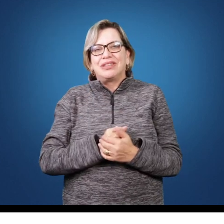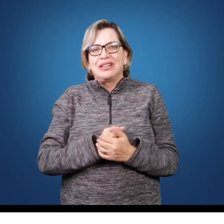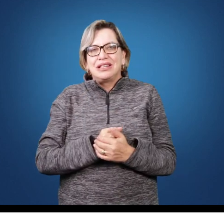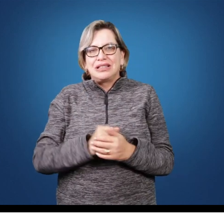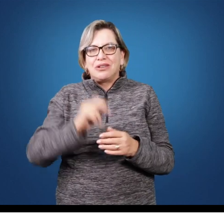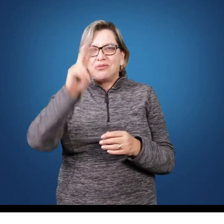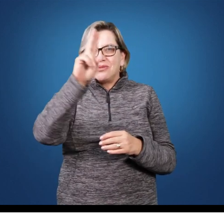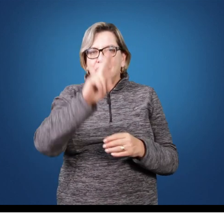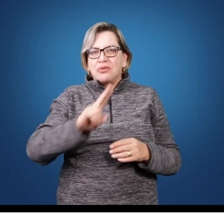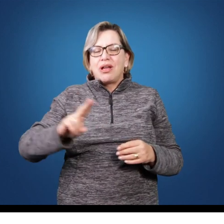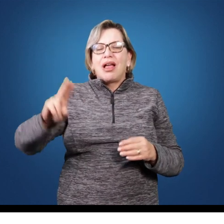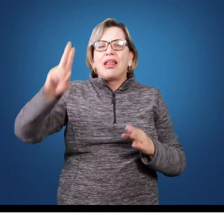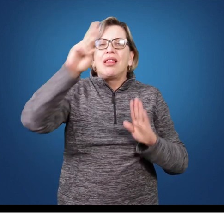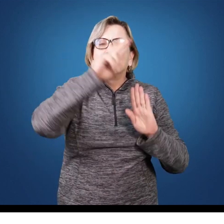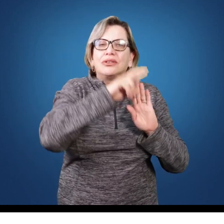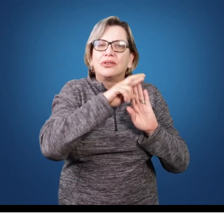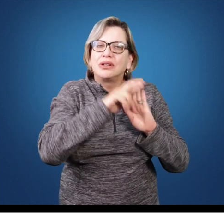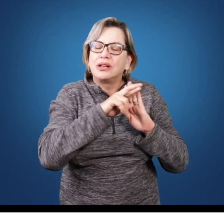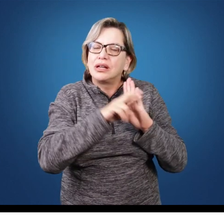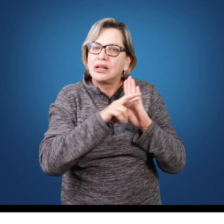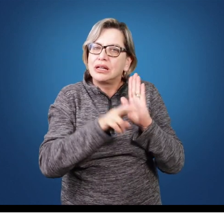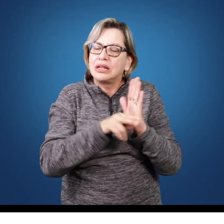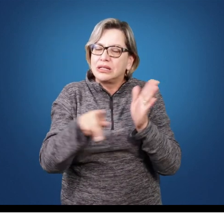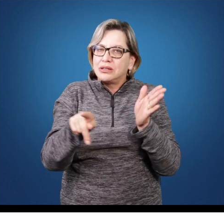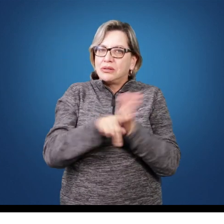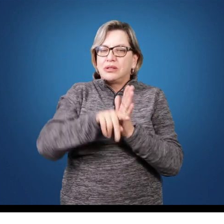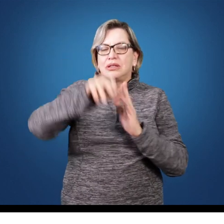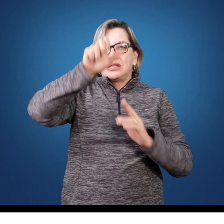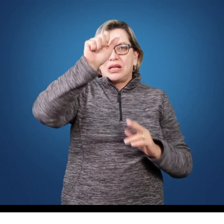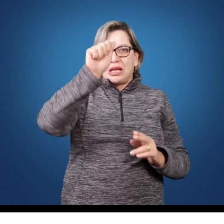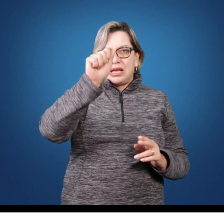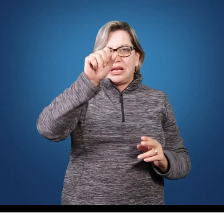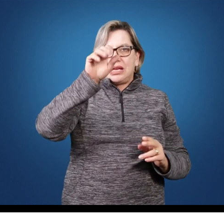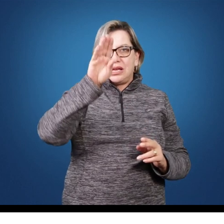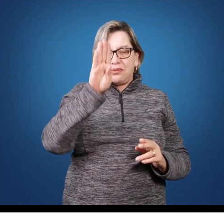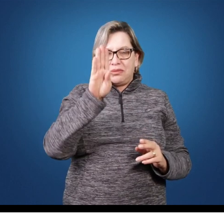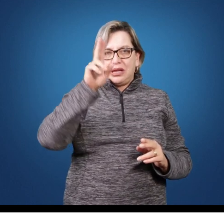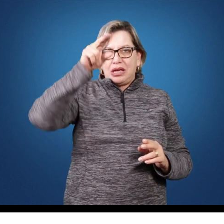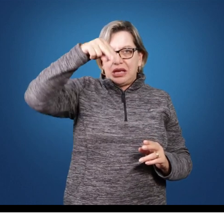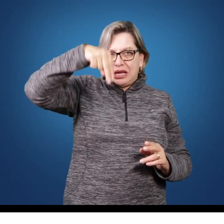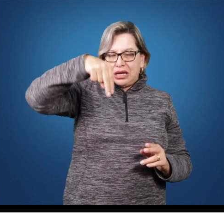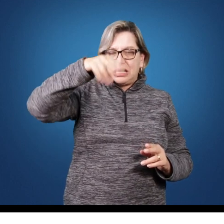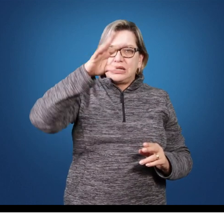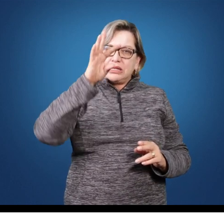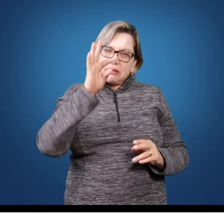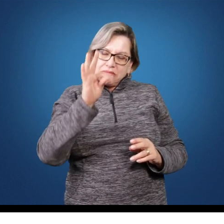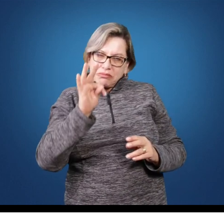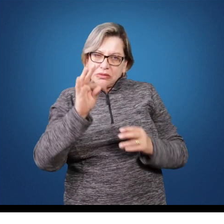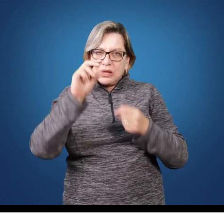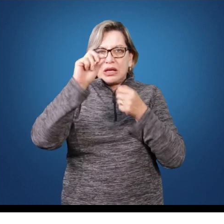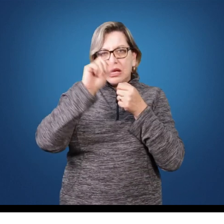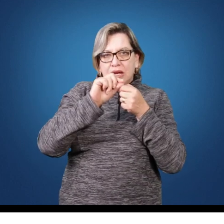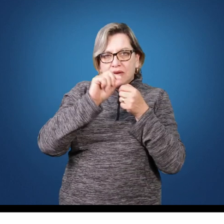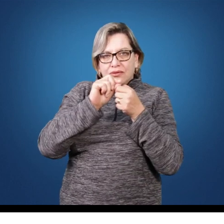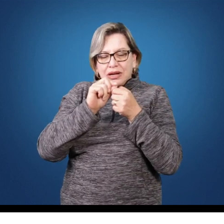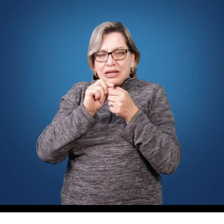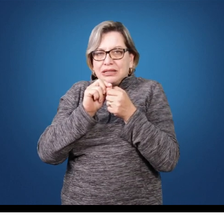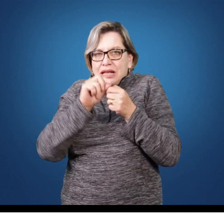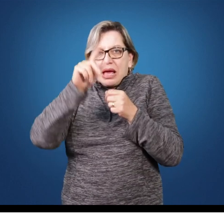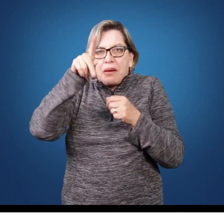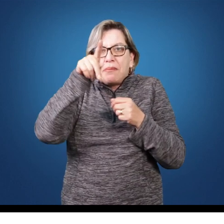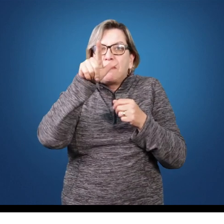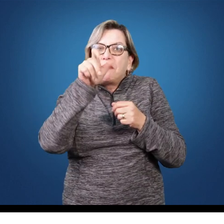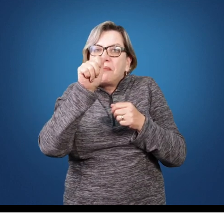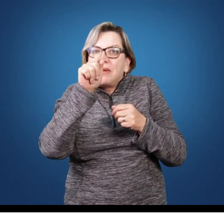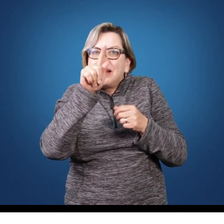utilização das normas da ABNT, elas fazem com que minimize esses casos de plágio